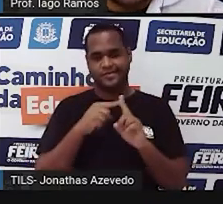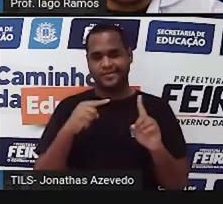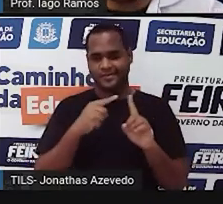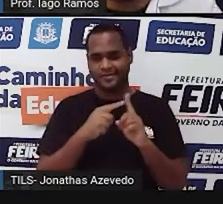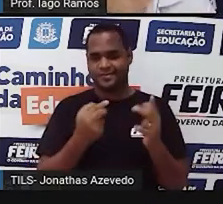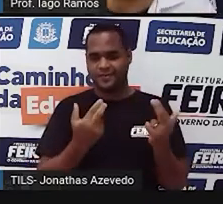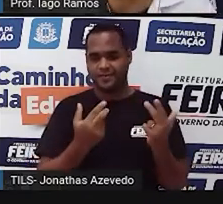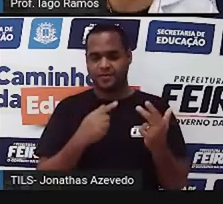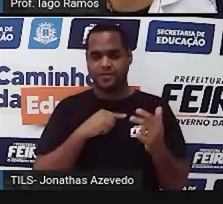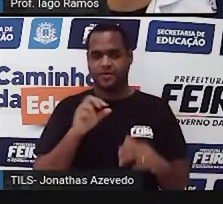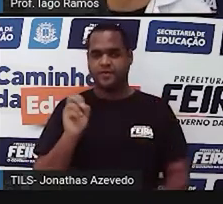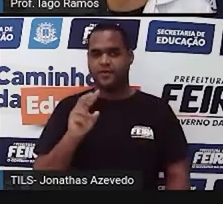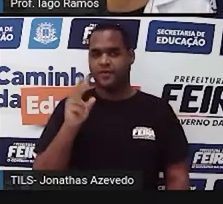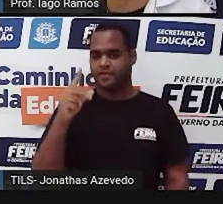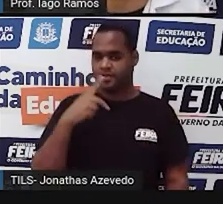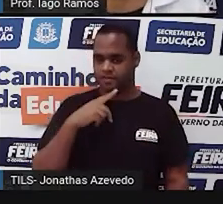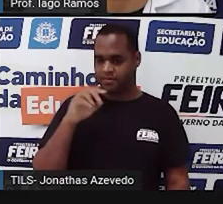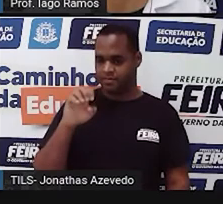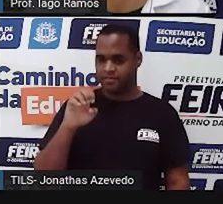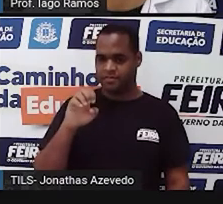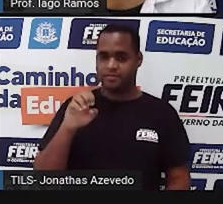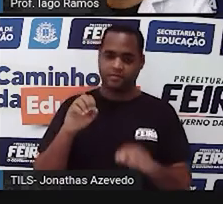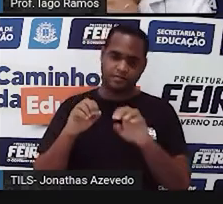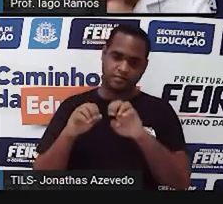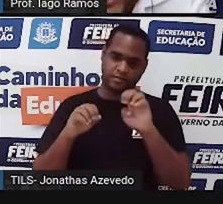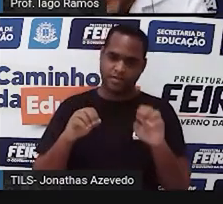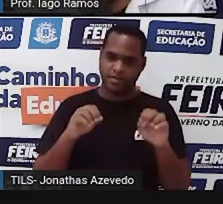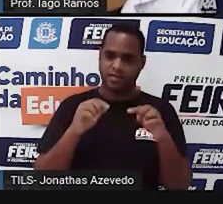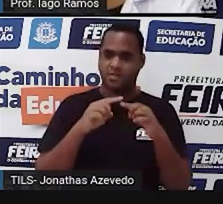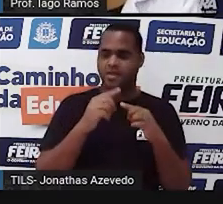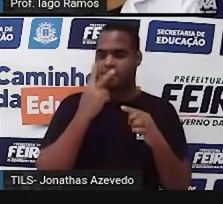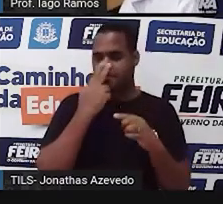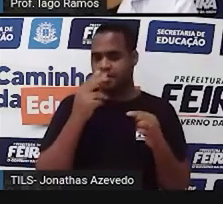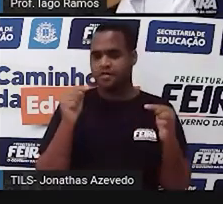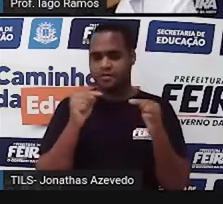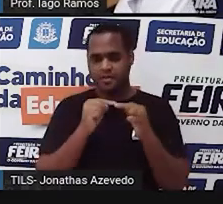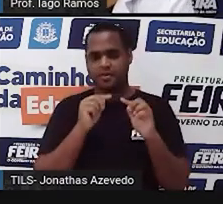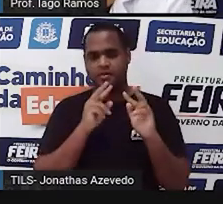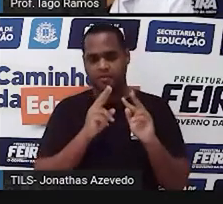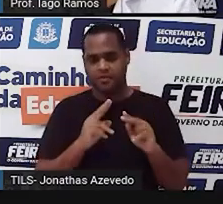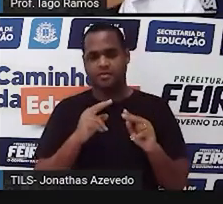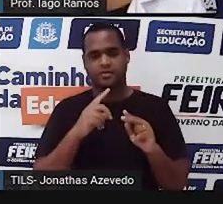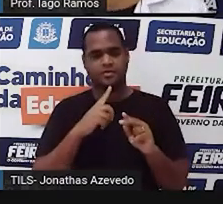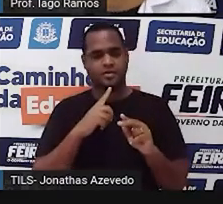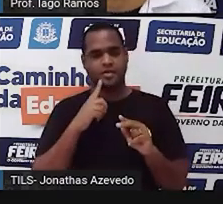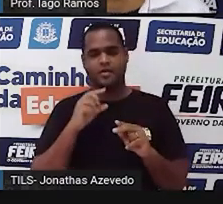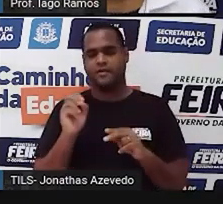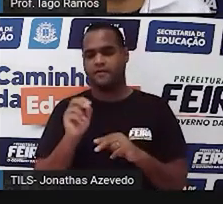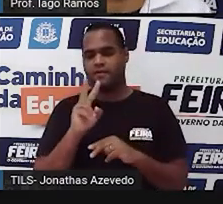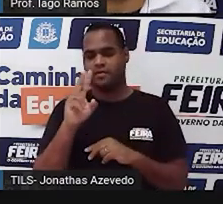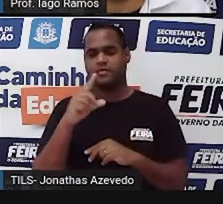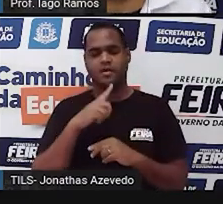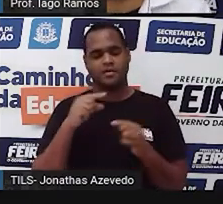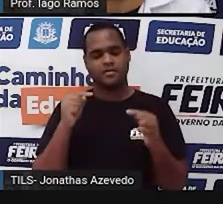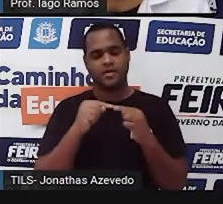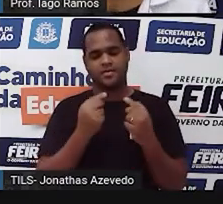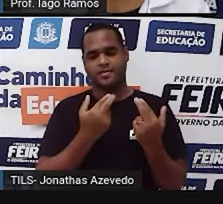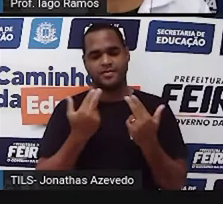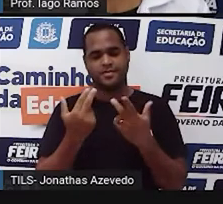que tá, o valor que dá do lado esquerdo da igualdade é igual, é exatamente ao valor que dá do lado direito.